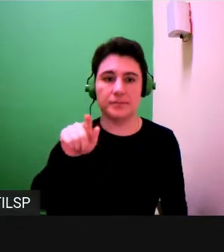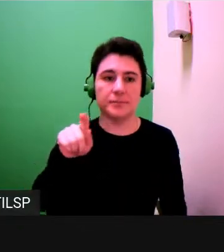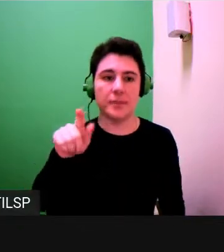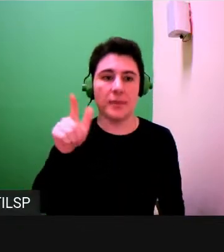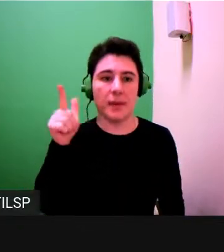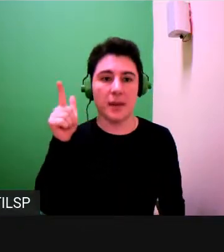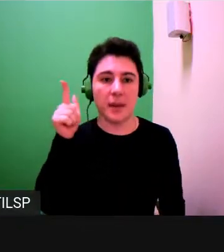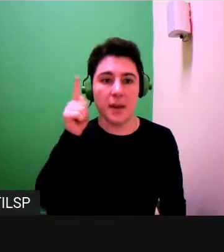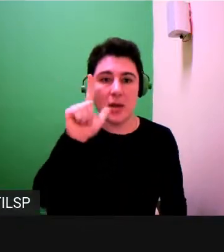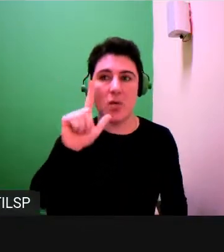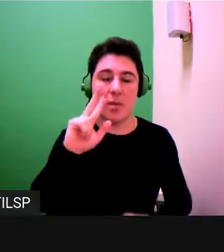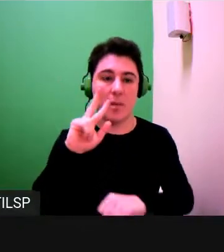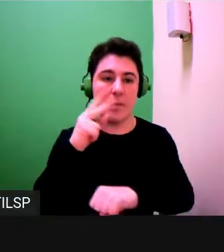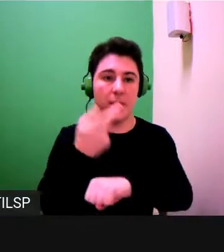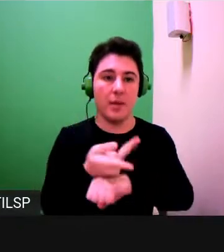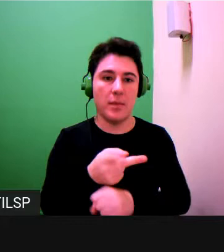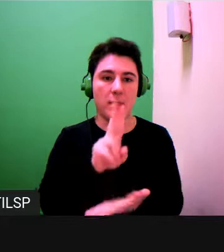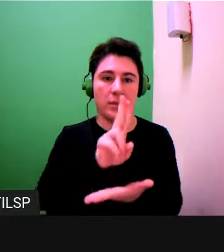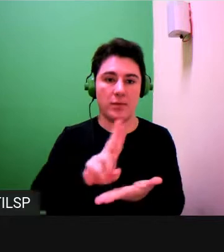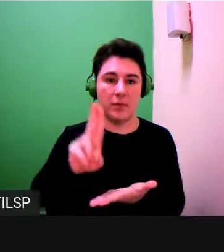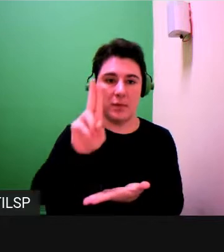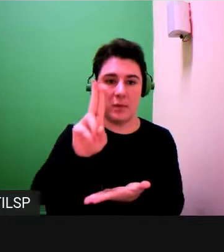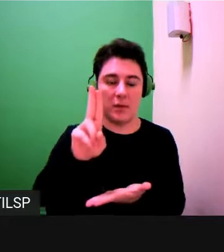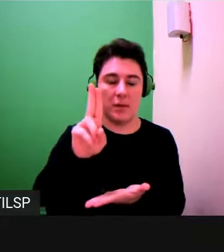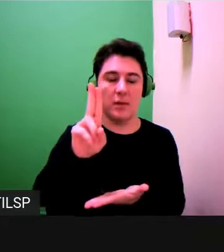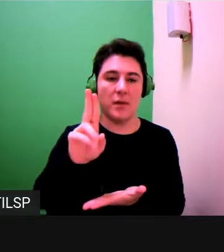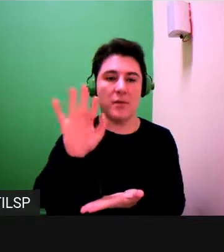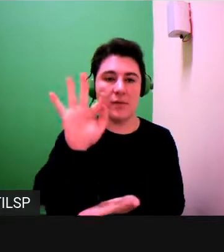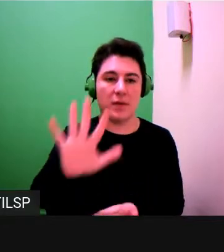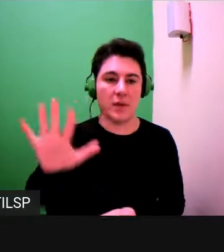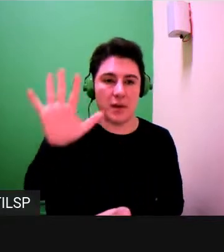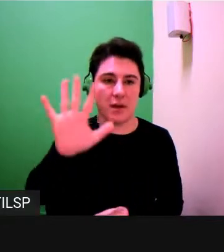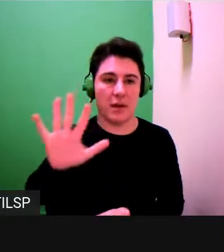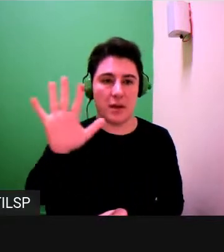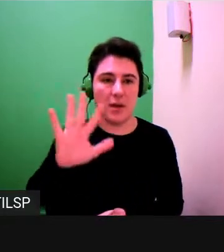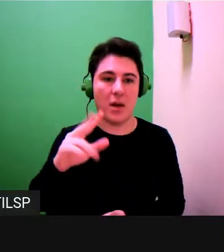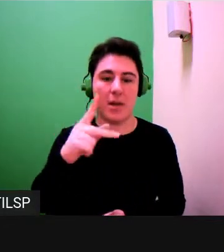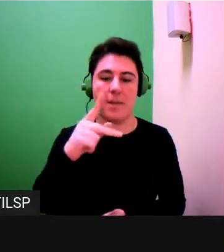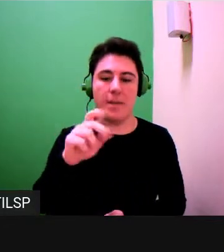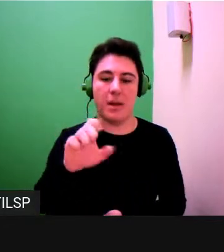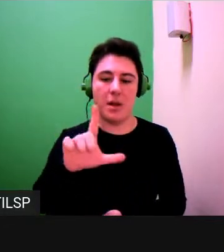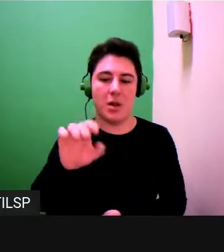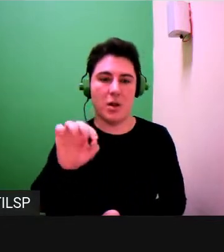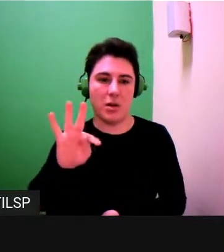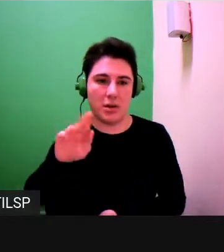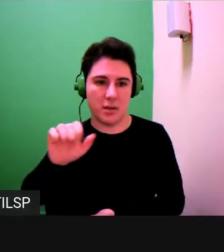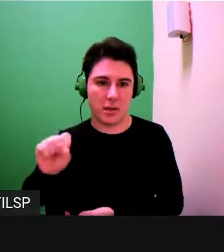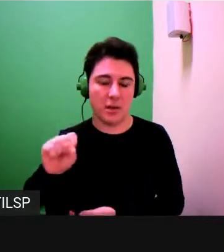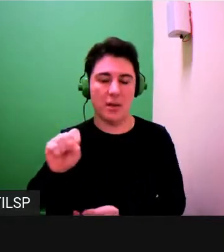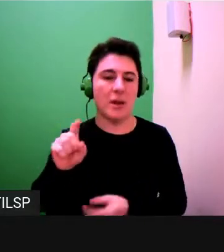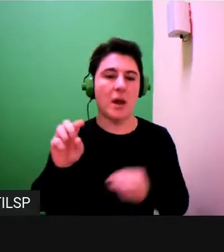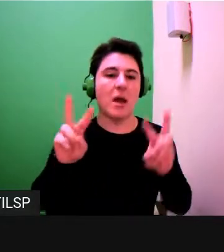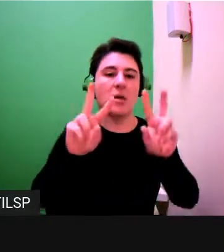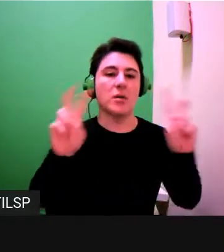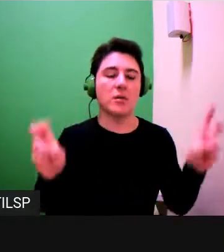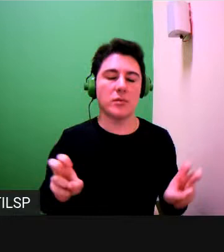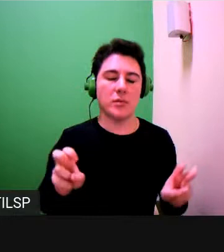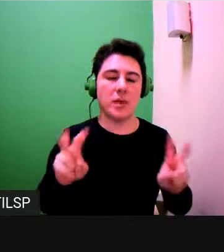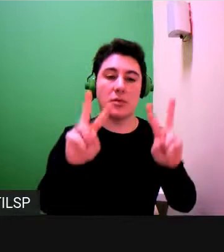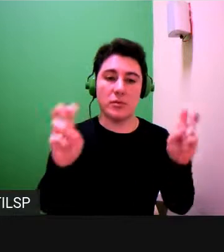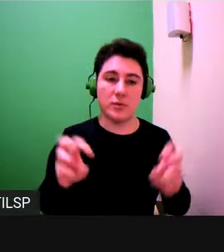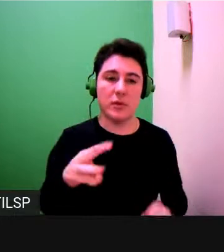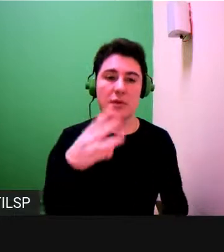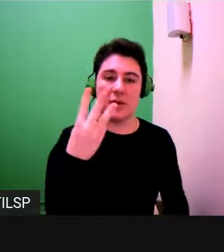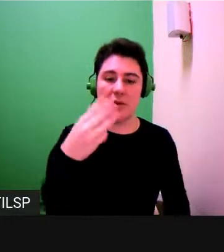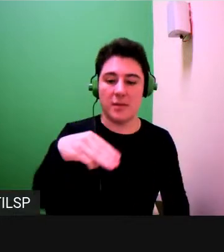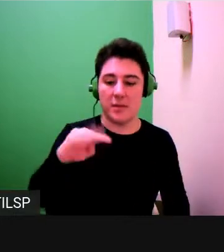a premiação da Universidade Federal de Pelotas, de 3MT, que é falha sobre sua tese em 3 minutos, em